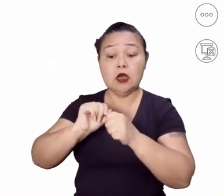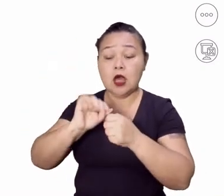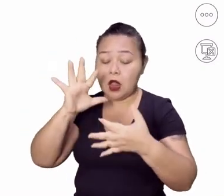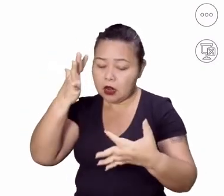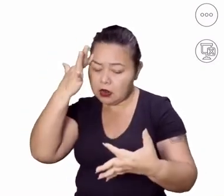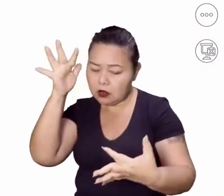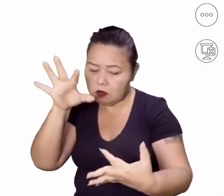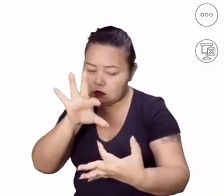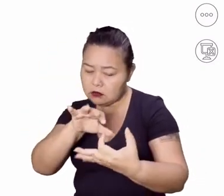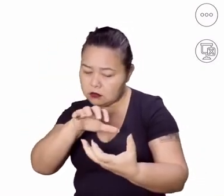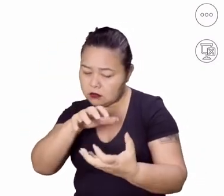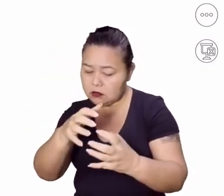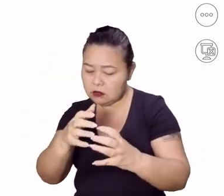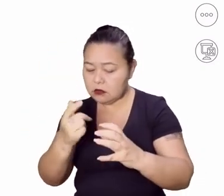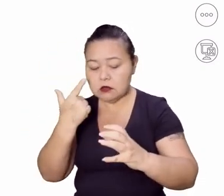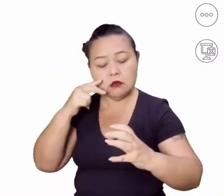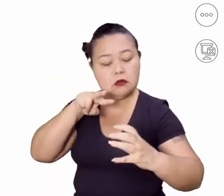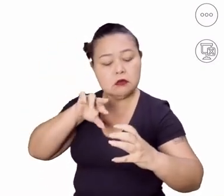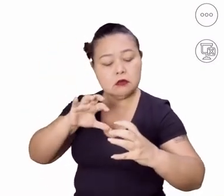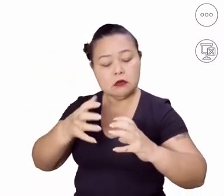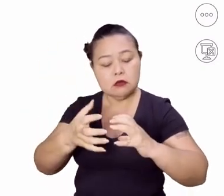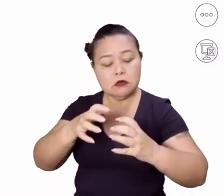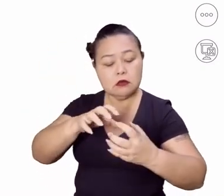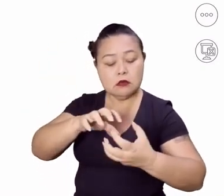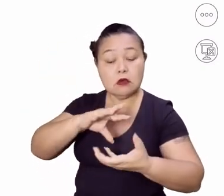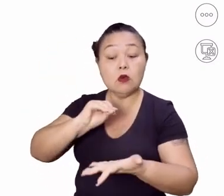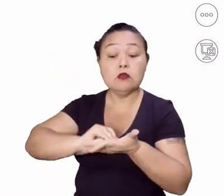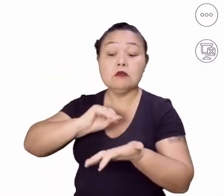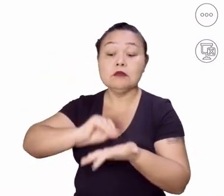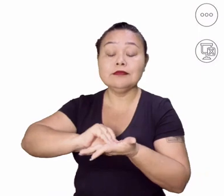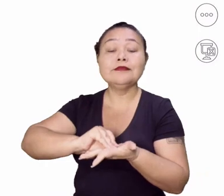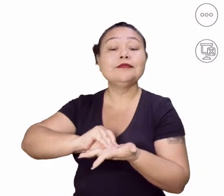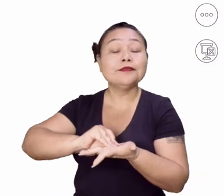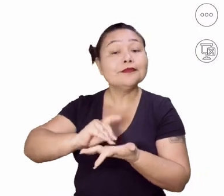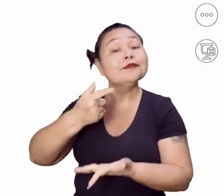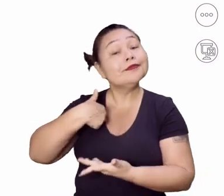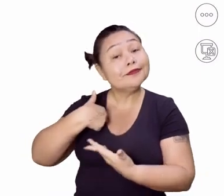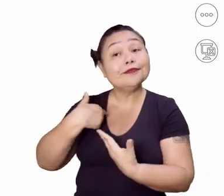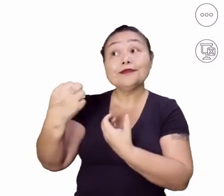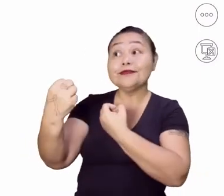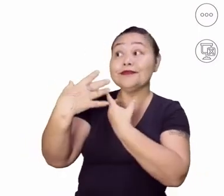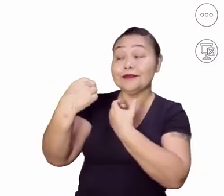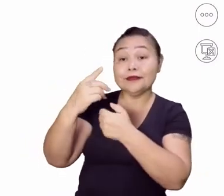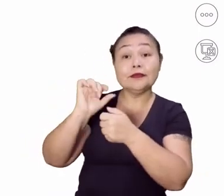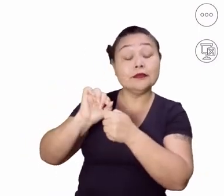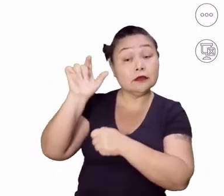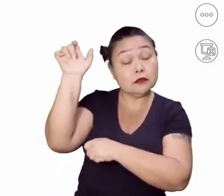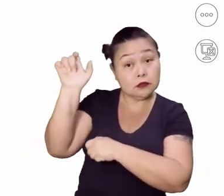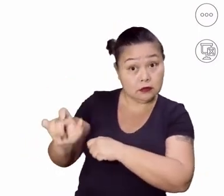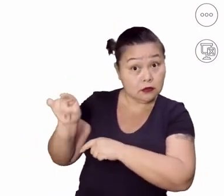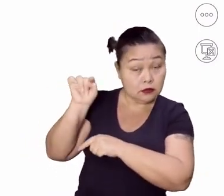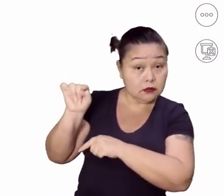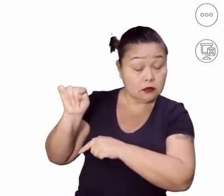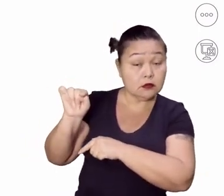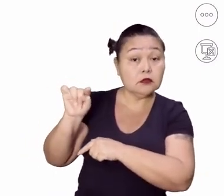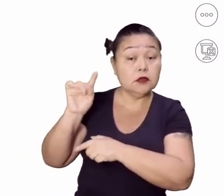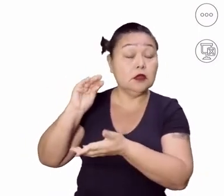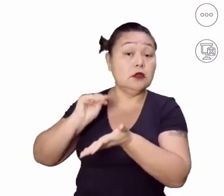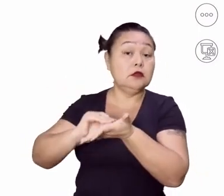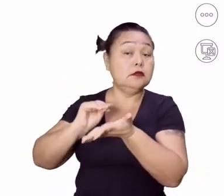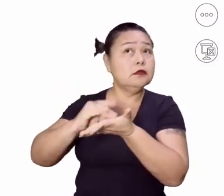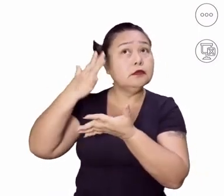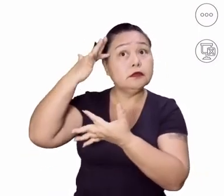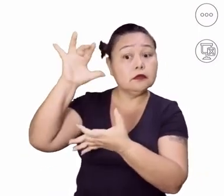lógica. É raciocínio lógico. Que faltou muitas vezes para as nossas formações. Estou falando de mim, né? De mim.